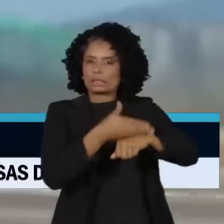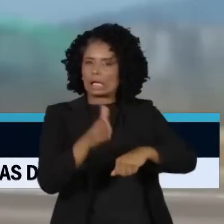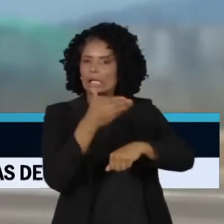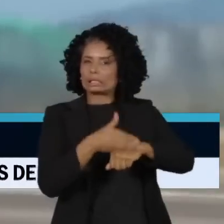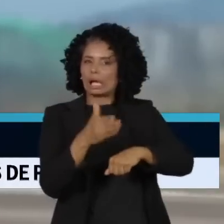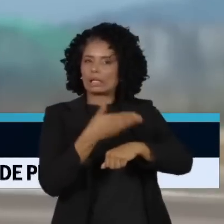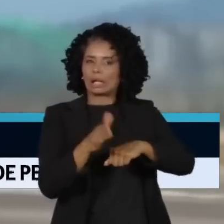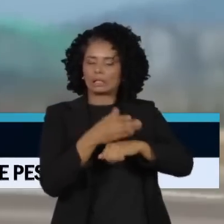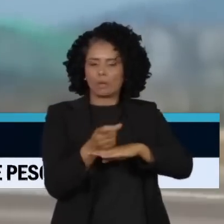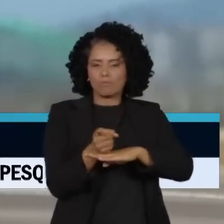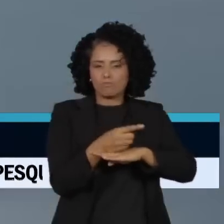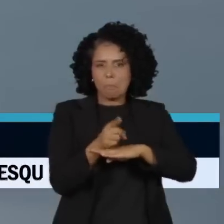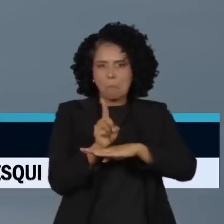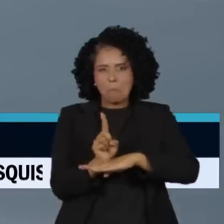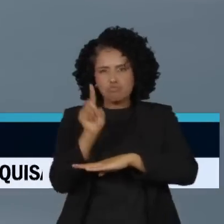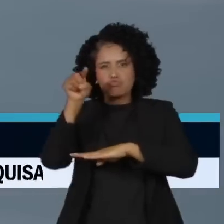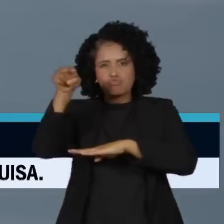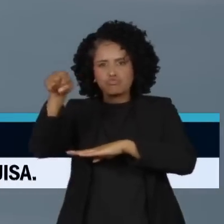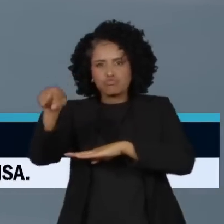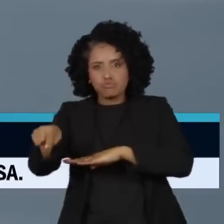munição verdadeira para as próximas semanas.